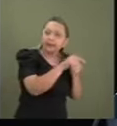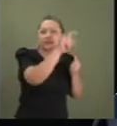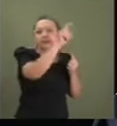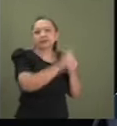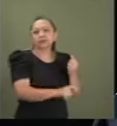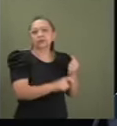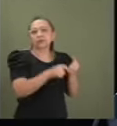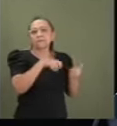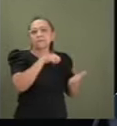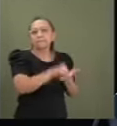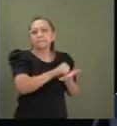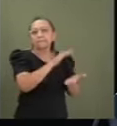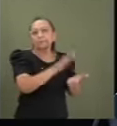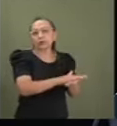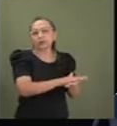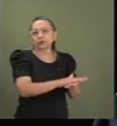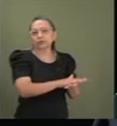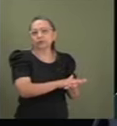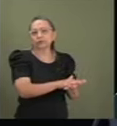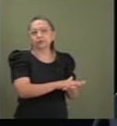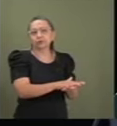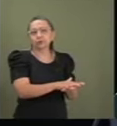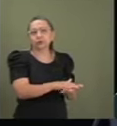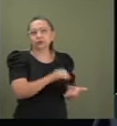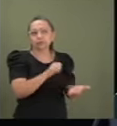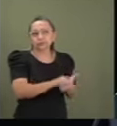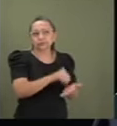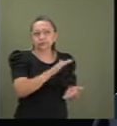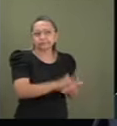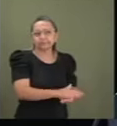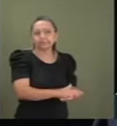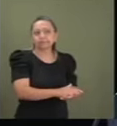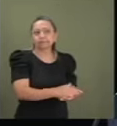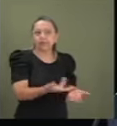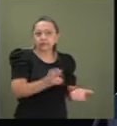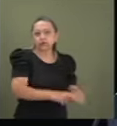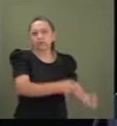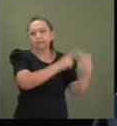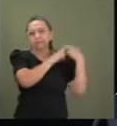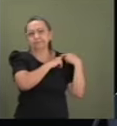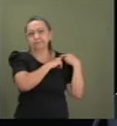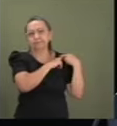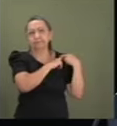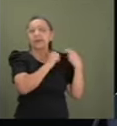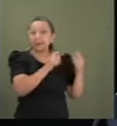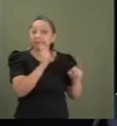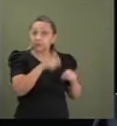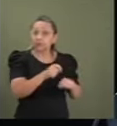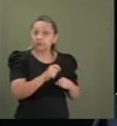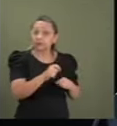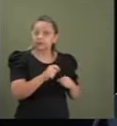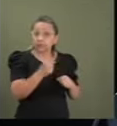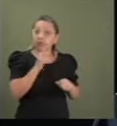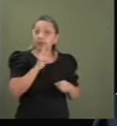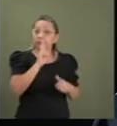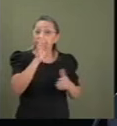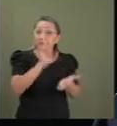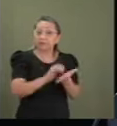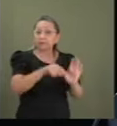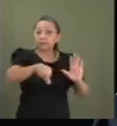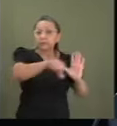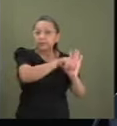responsabilidades, responsabilizados, que respondam pelos crimes cometidos